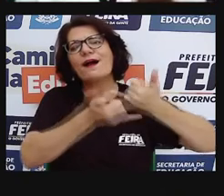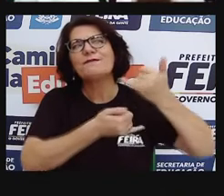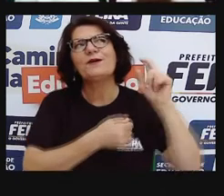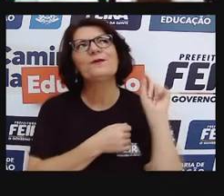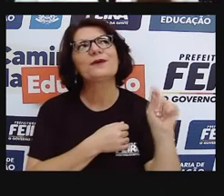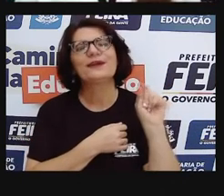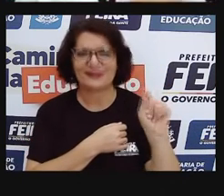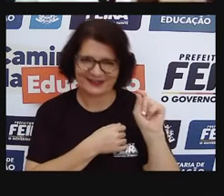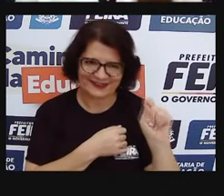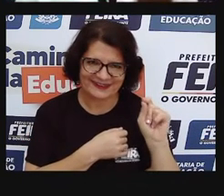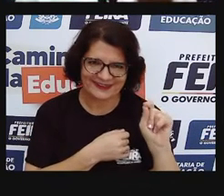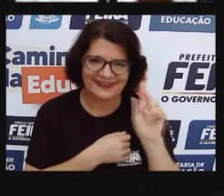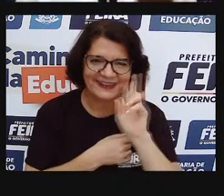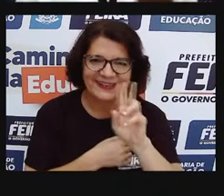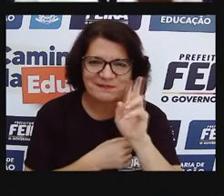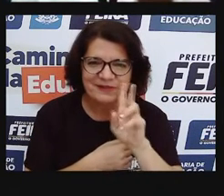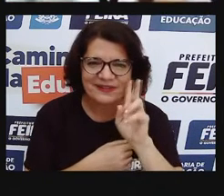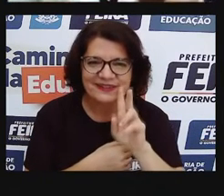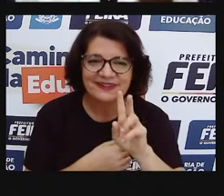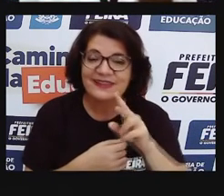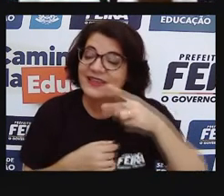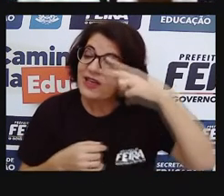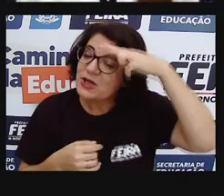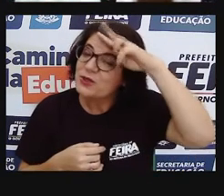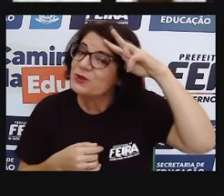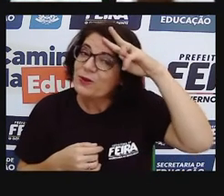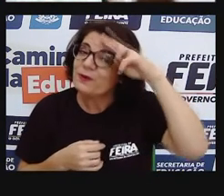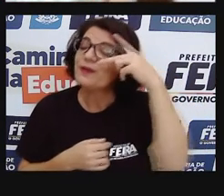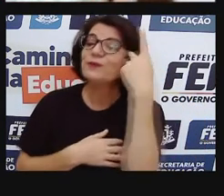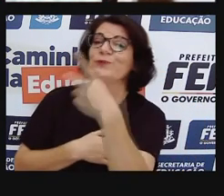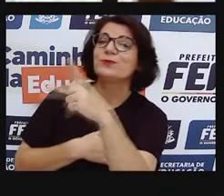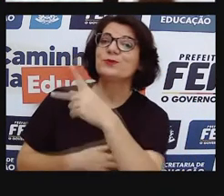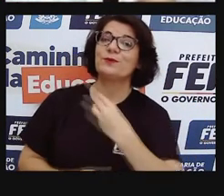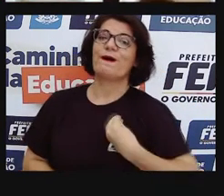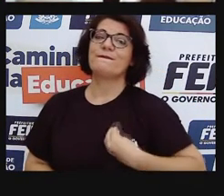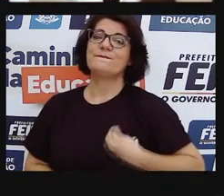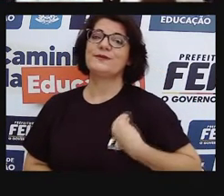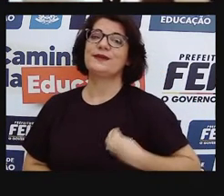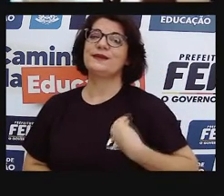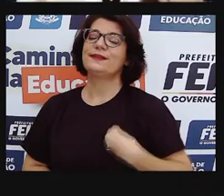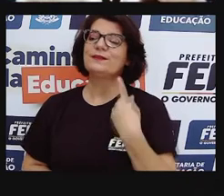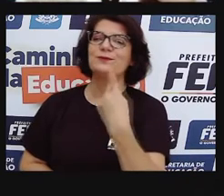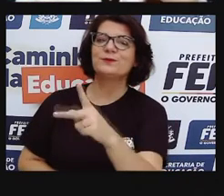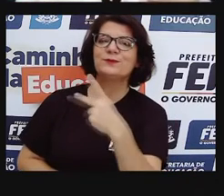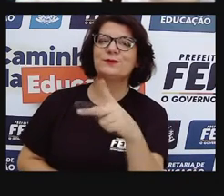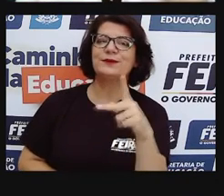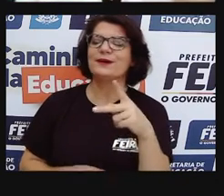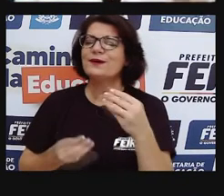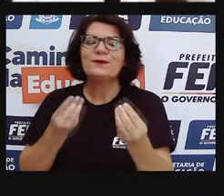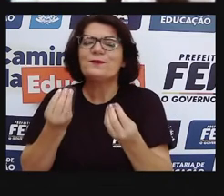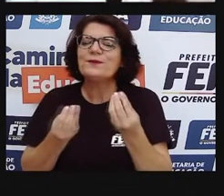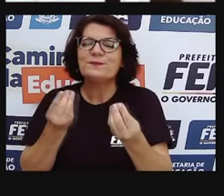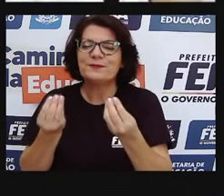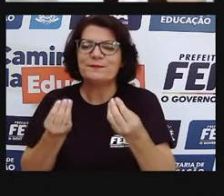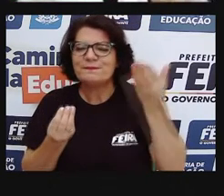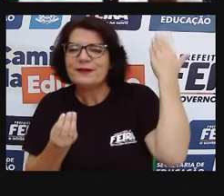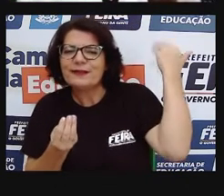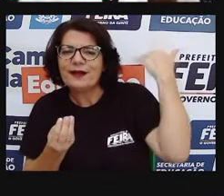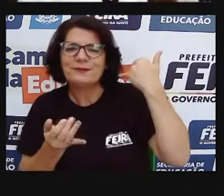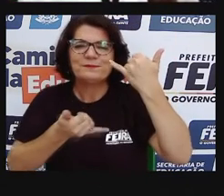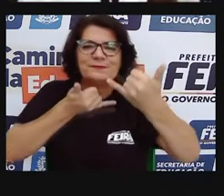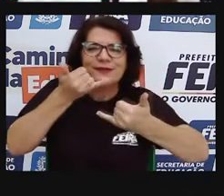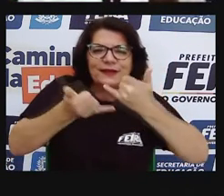vocês contarem as histórias de vocês, e recebemos uma quantidade muito boa, né, de